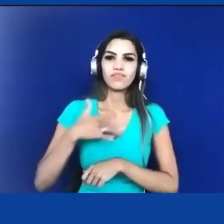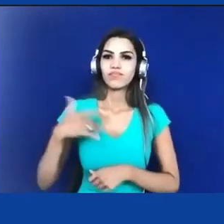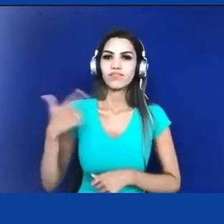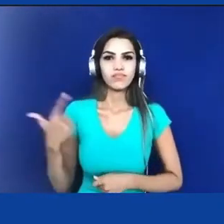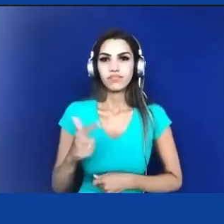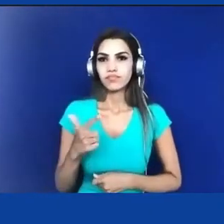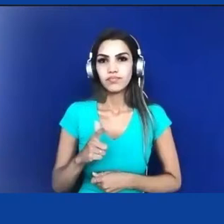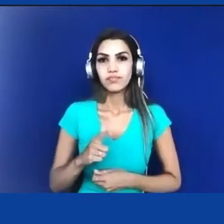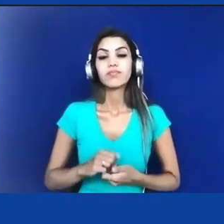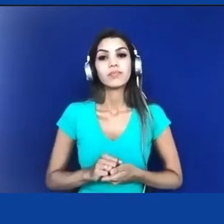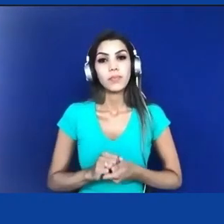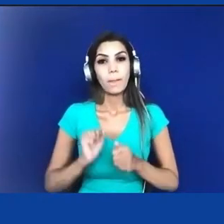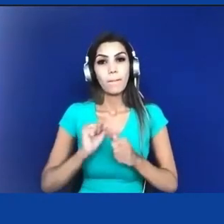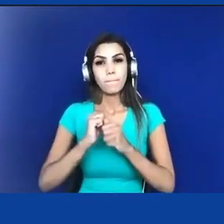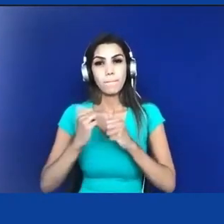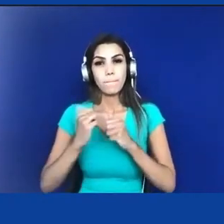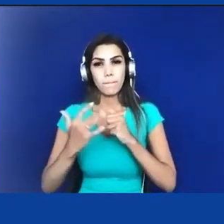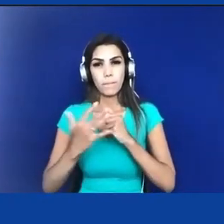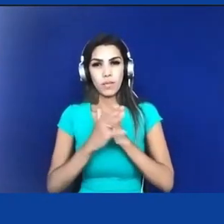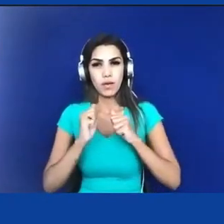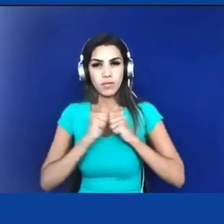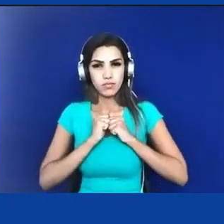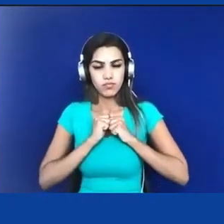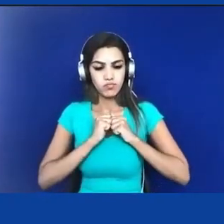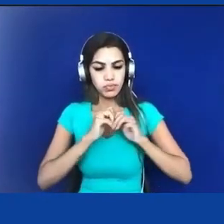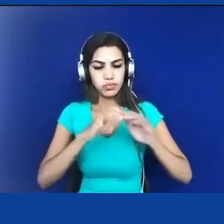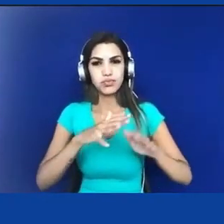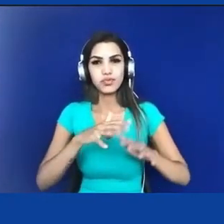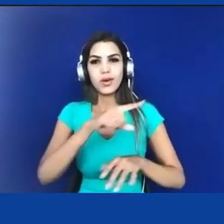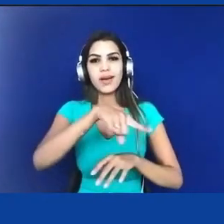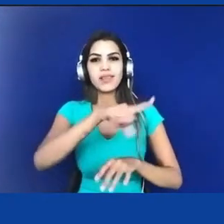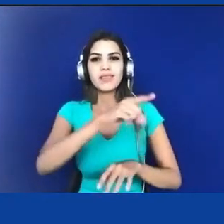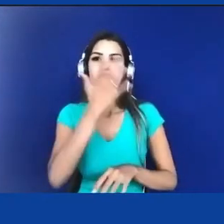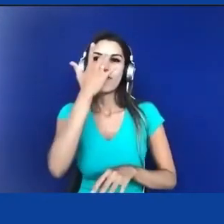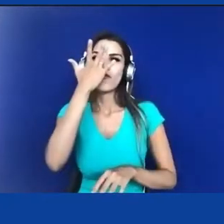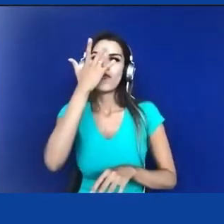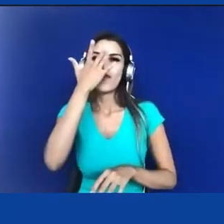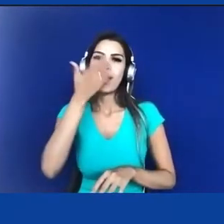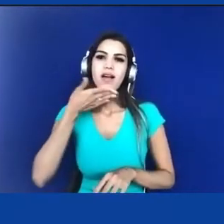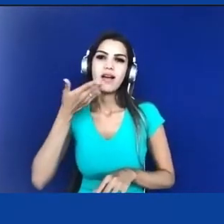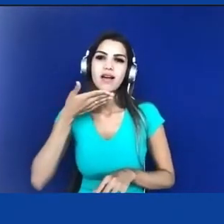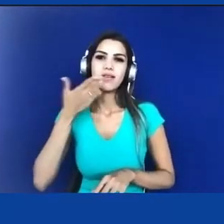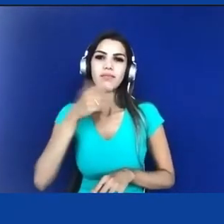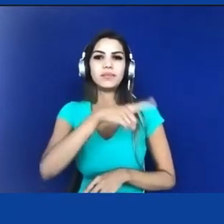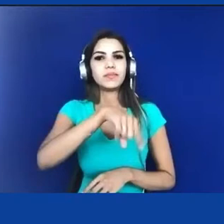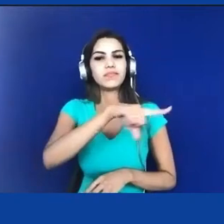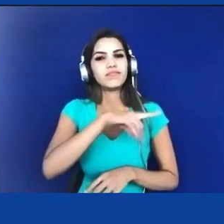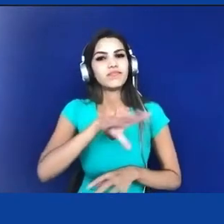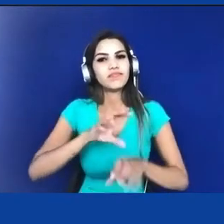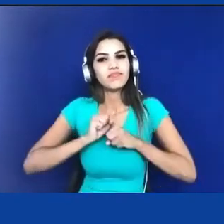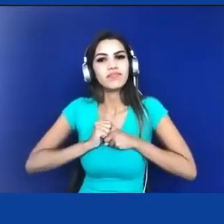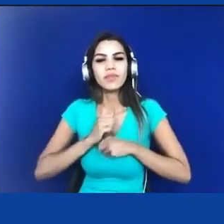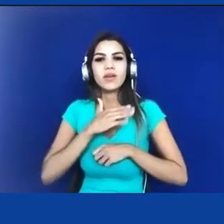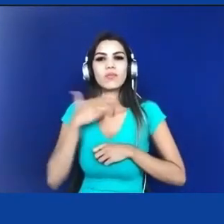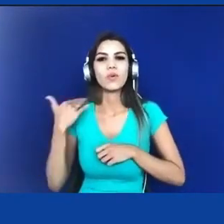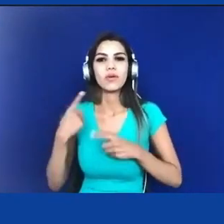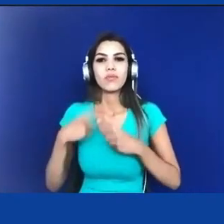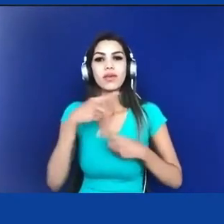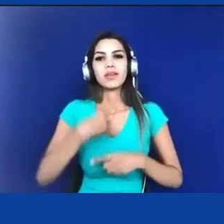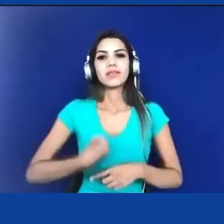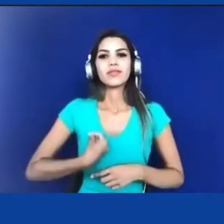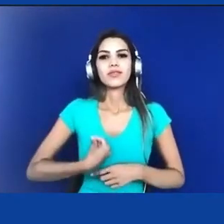terreno favorável porque essas pessoas estão em um cenário de desigualdade de saúde e de